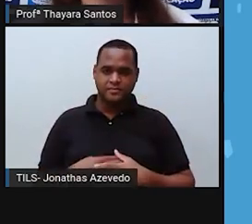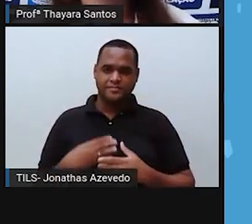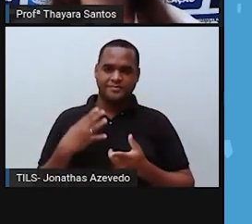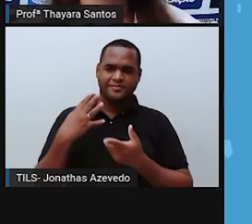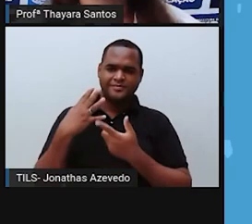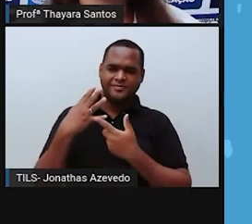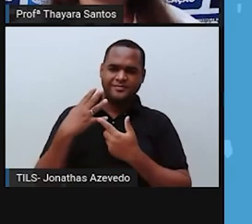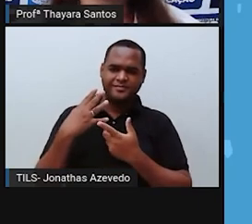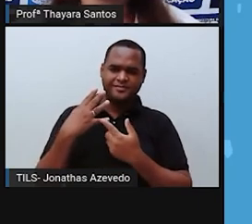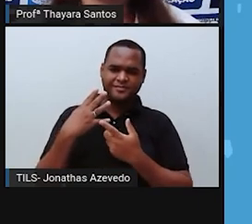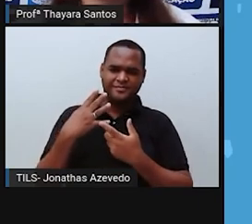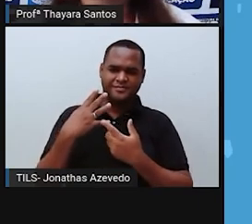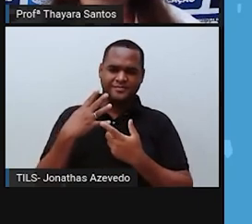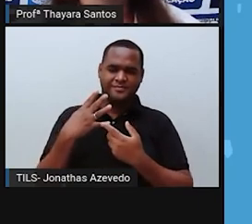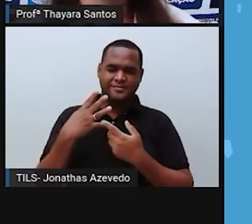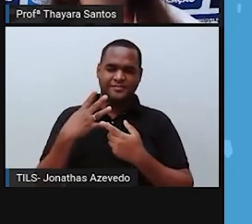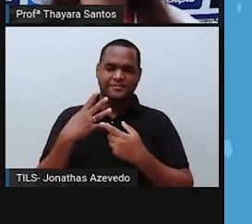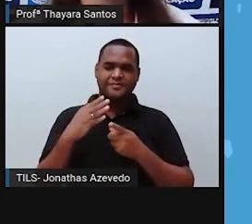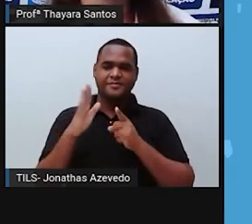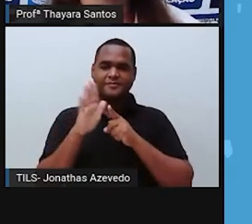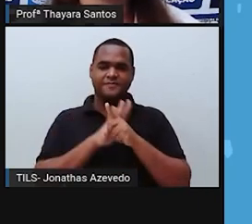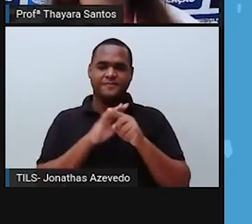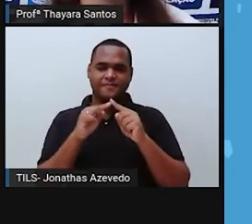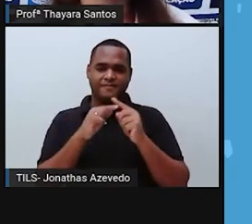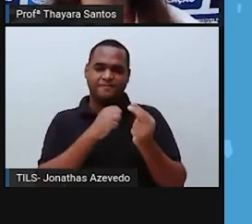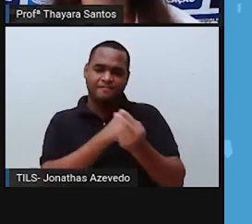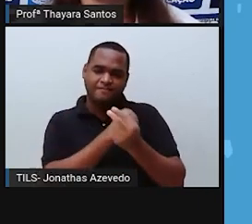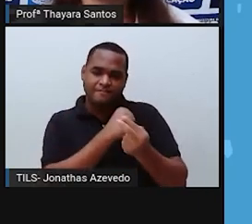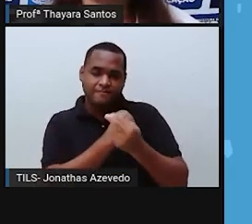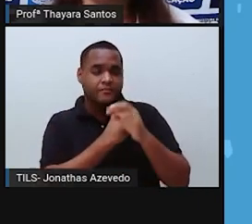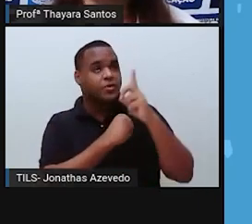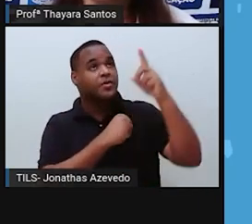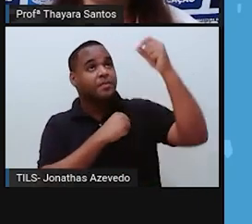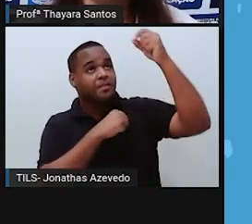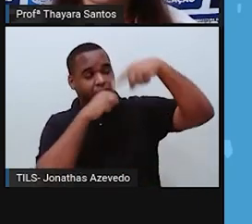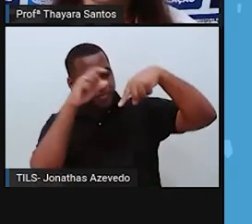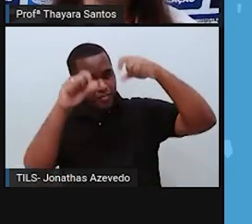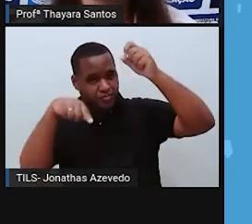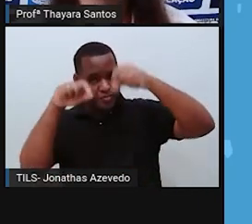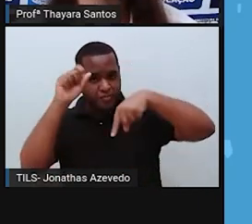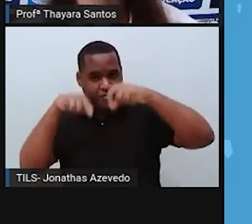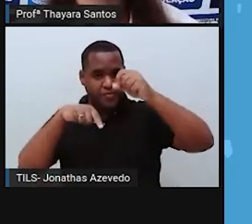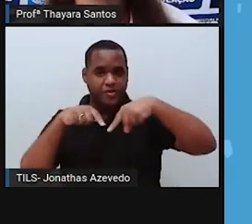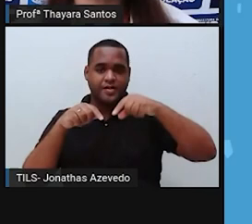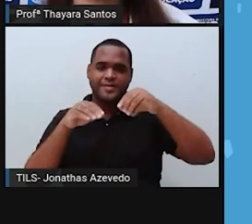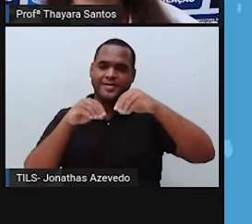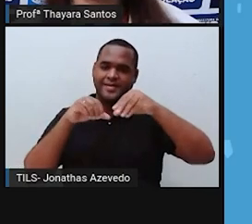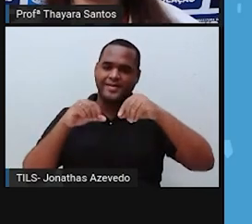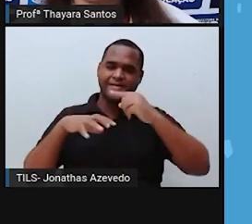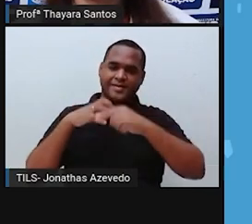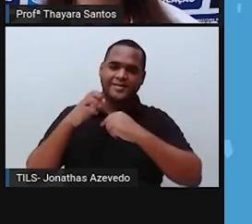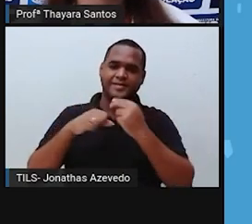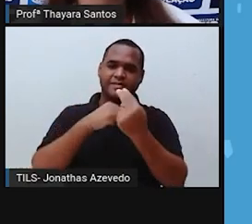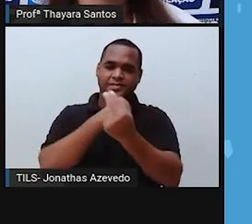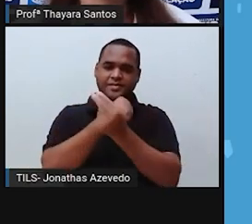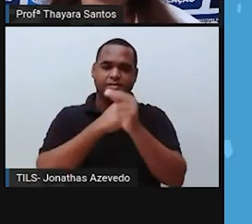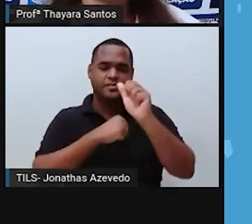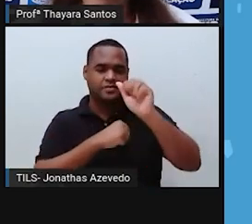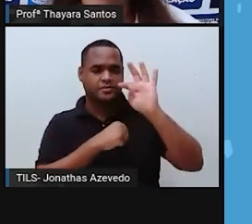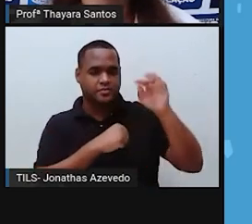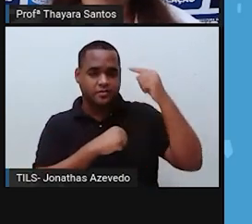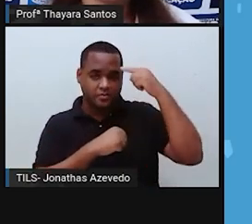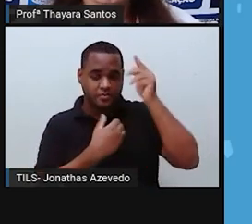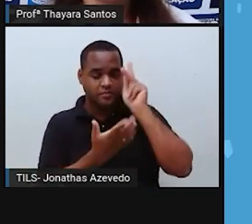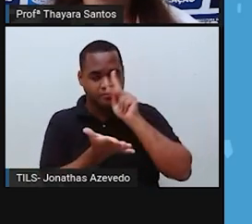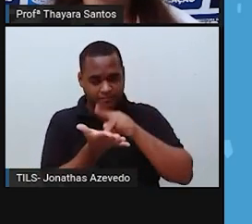Pergunta de número 4. Proteção contra o impacto de outros corpos celestes na Terra é uma das funções da atmosfera. Essa